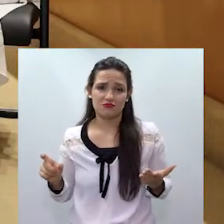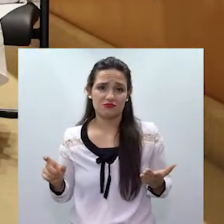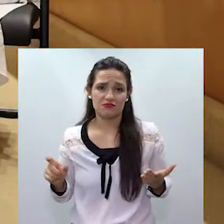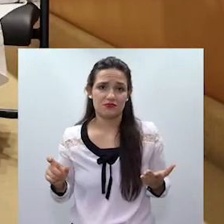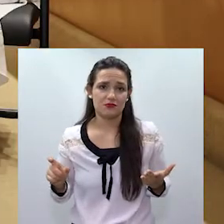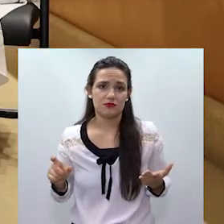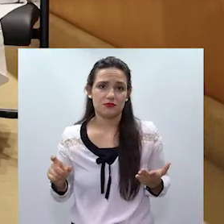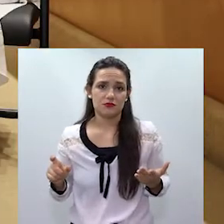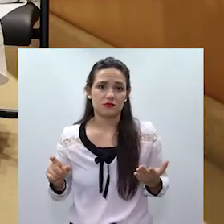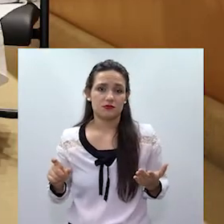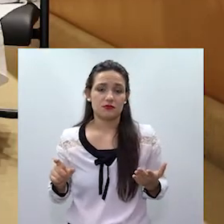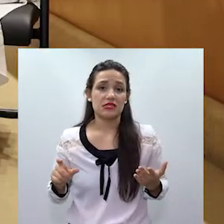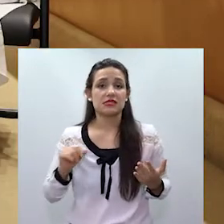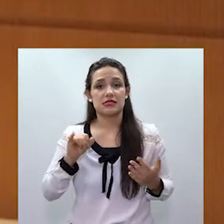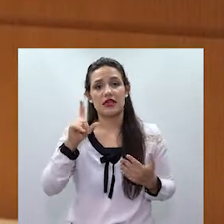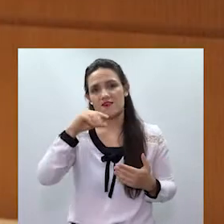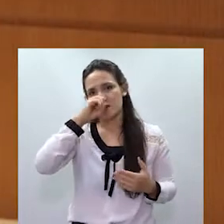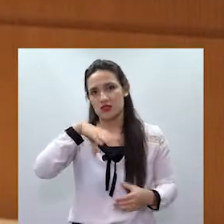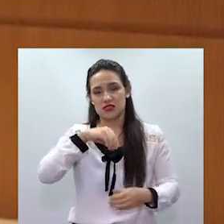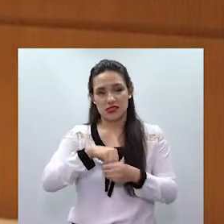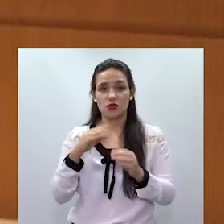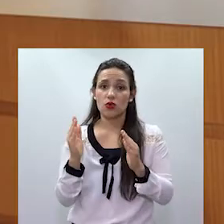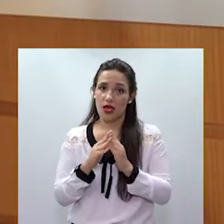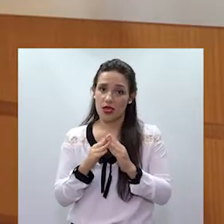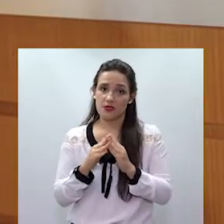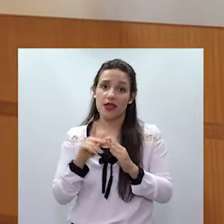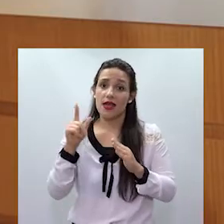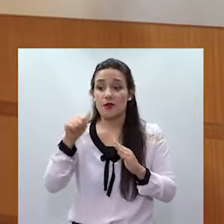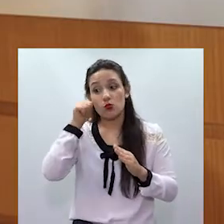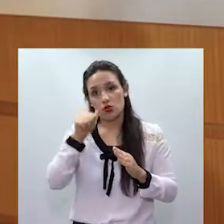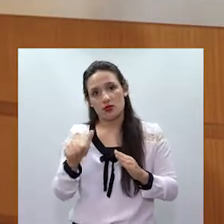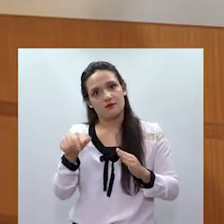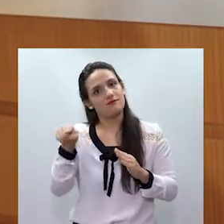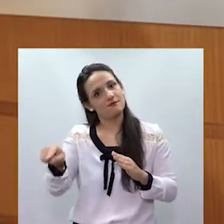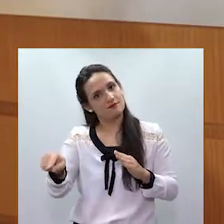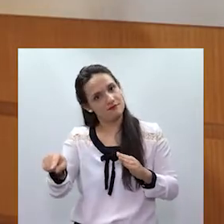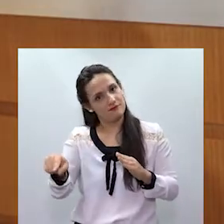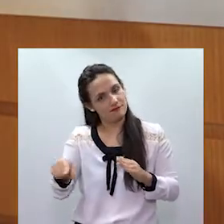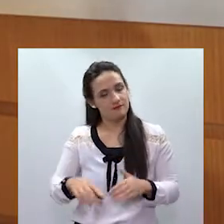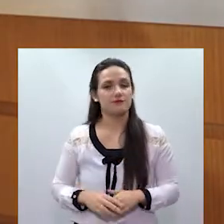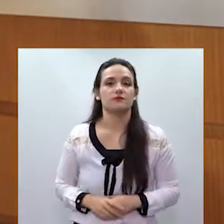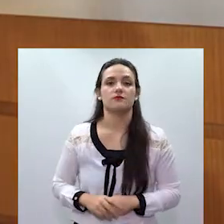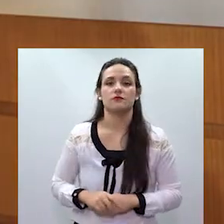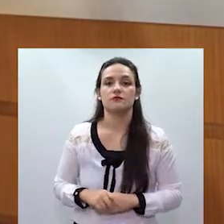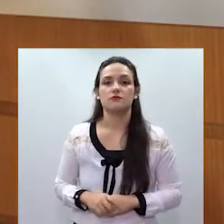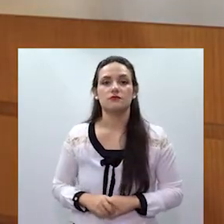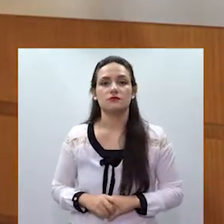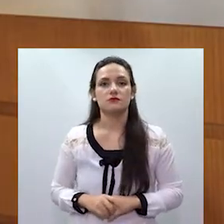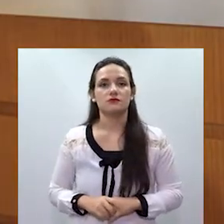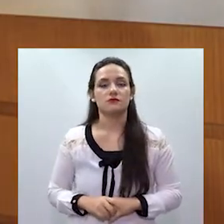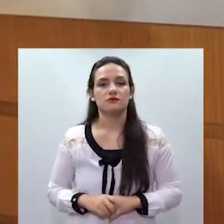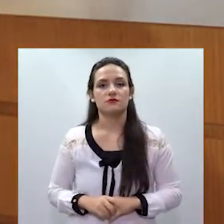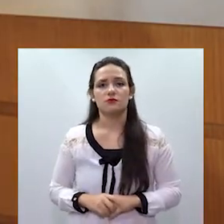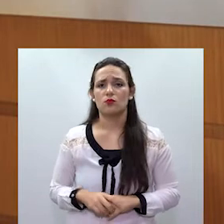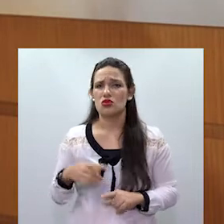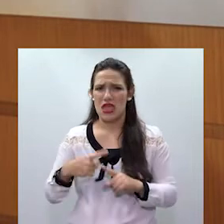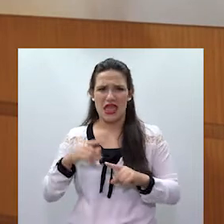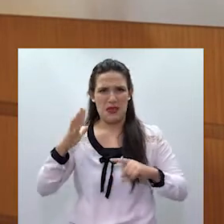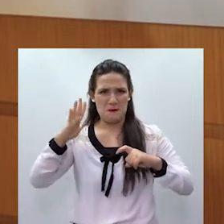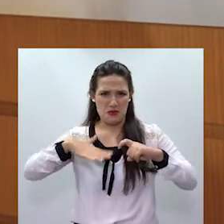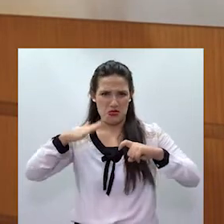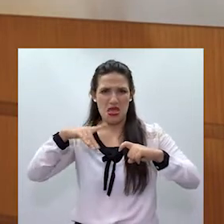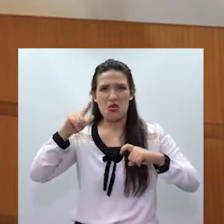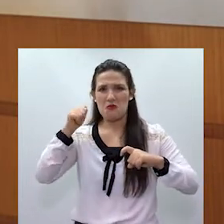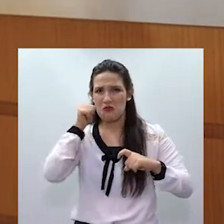reconhecer como do gênero feminino. Nós costumamos mencionar. Então, é um mito. A mulher,